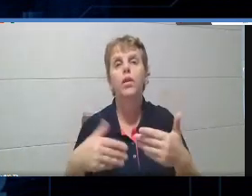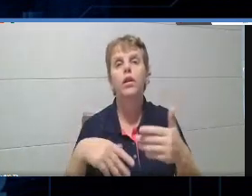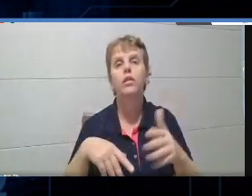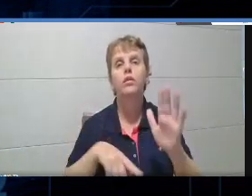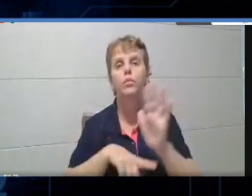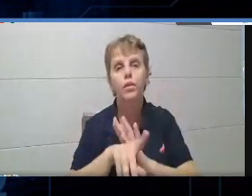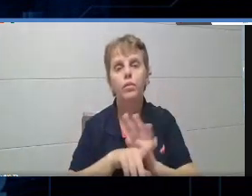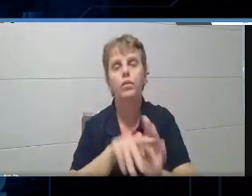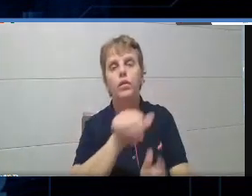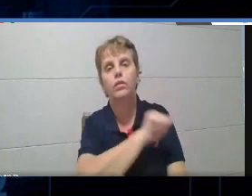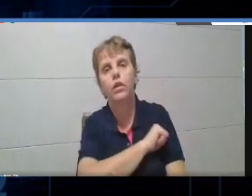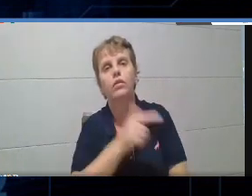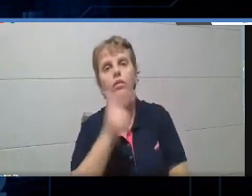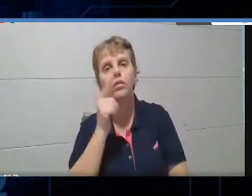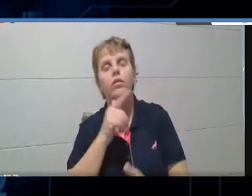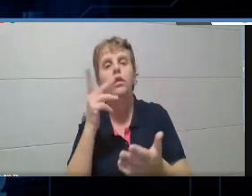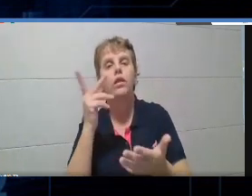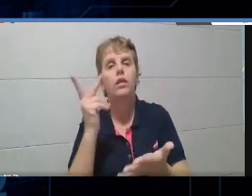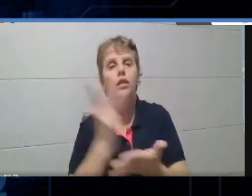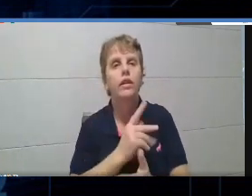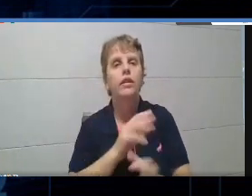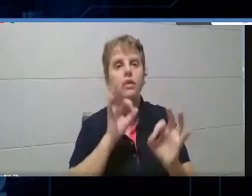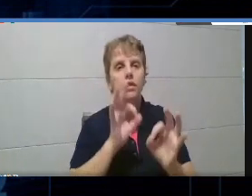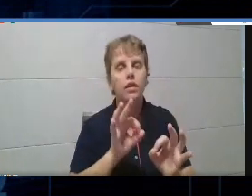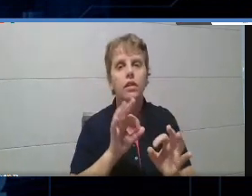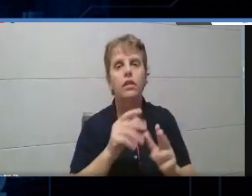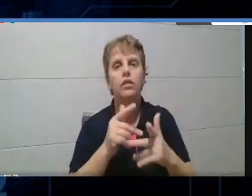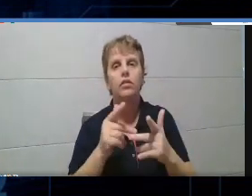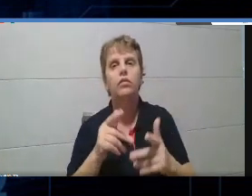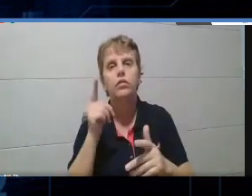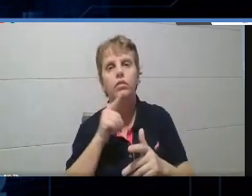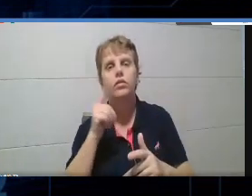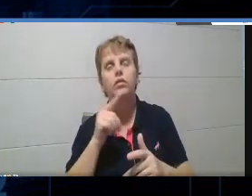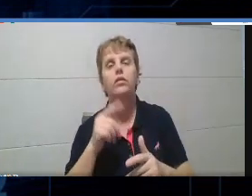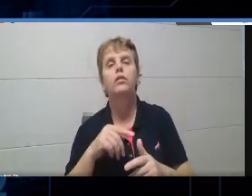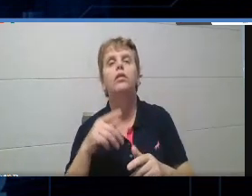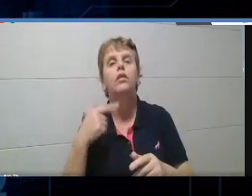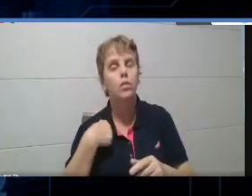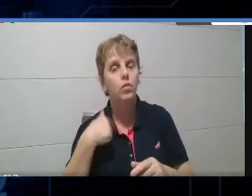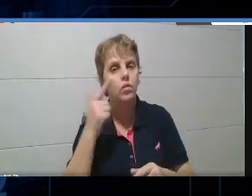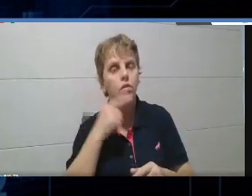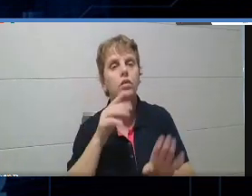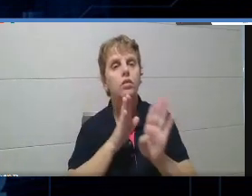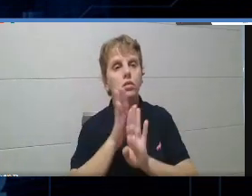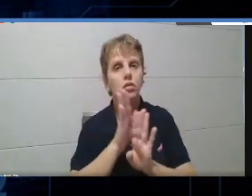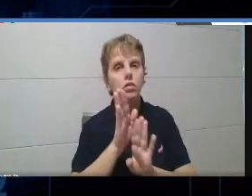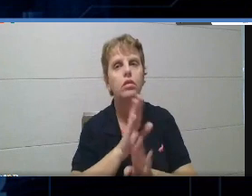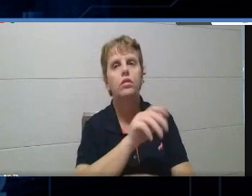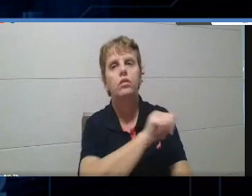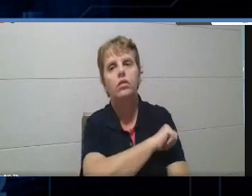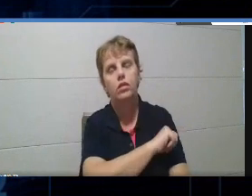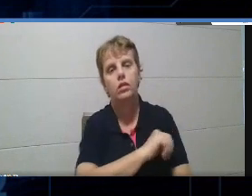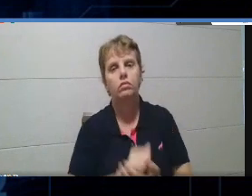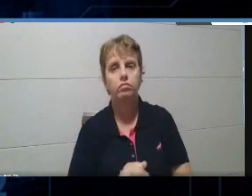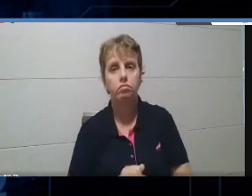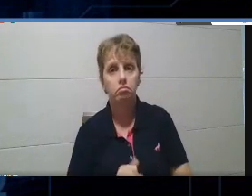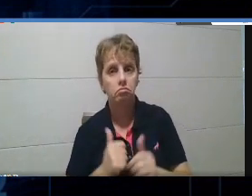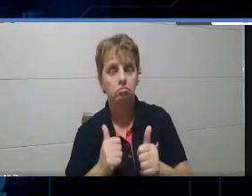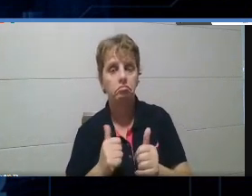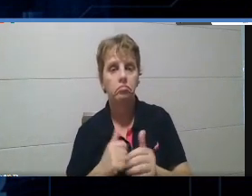erraram, quais eles acertaram, quem errou o quê. E eu posso estar dando um feedback para os alunos, um retorno para os alunos, tá bom?